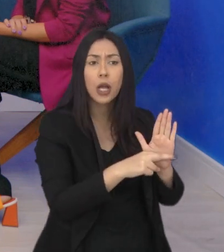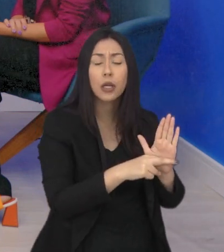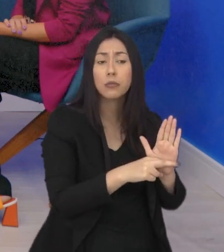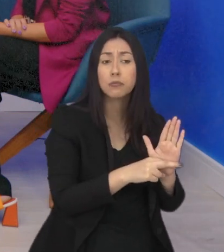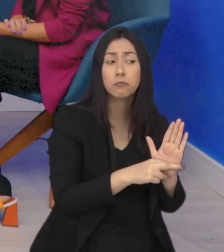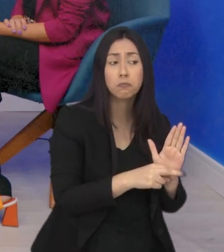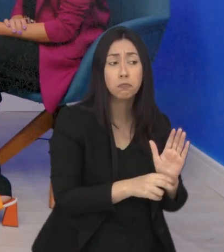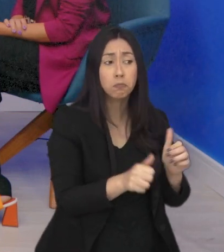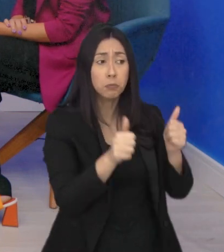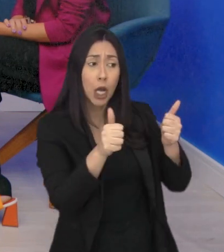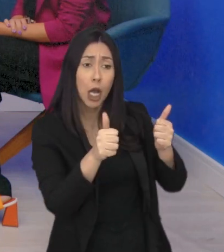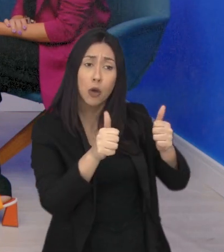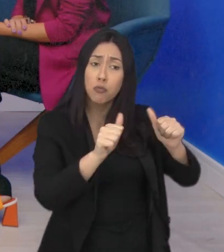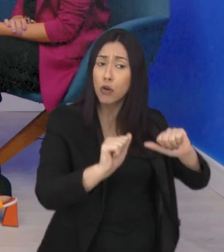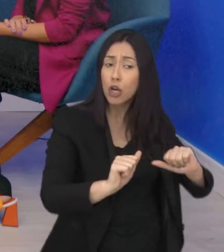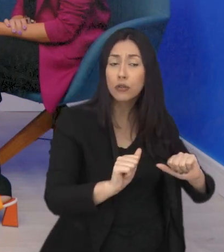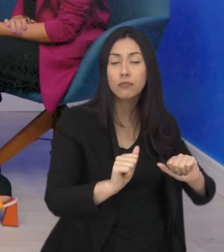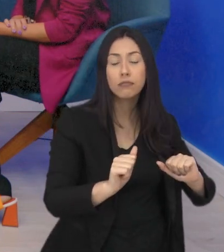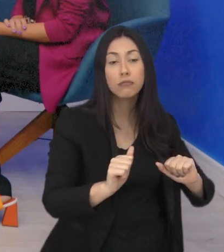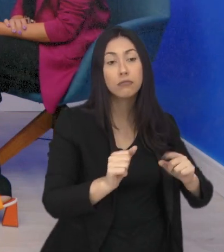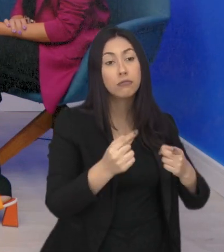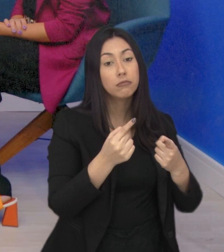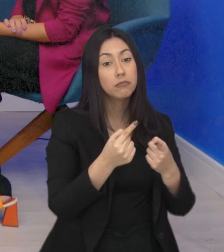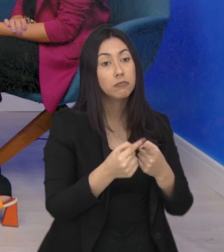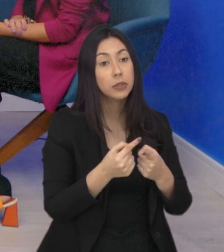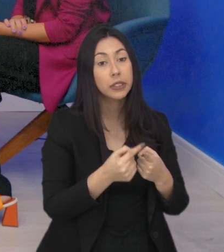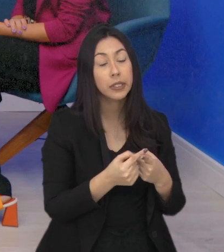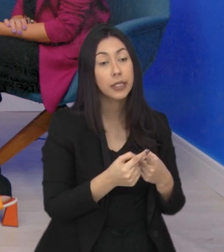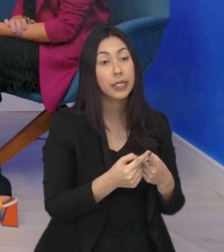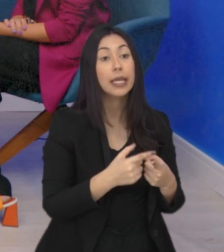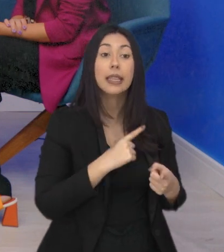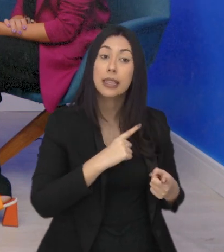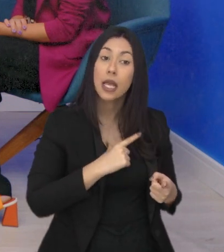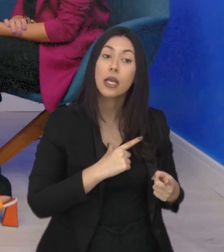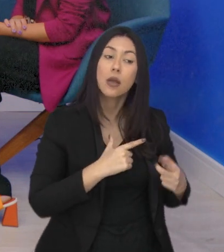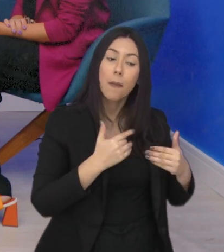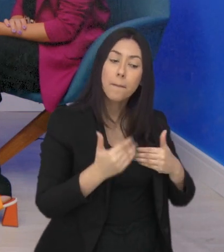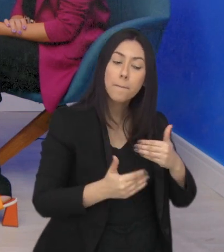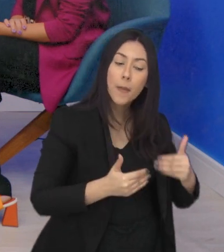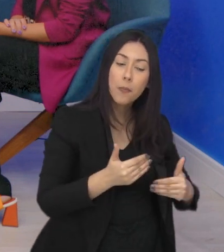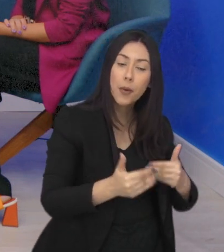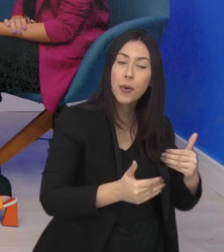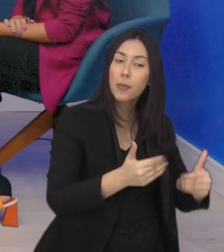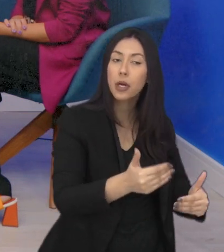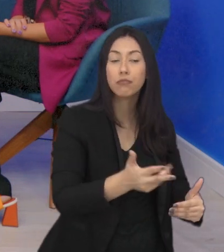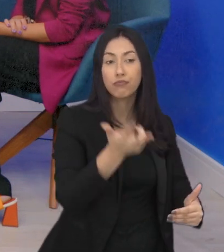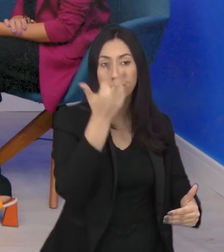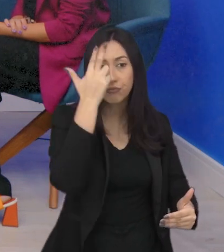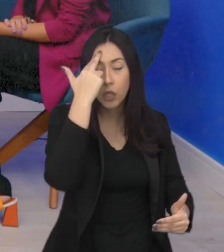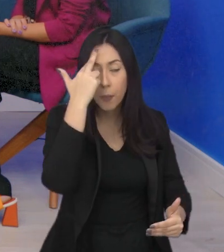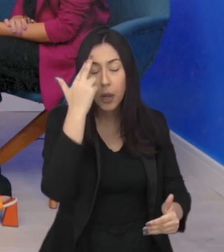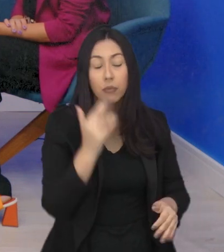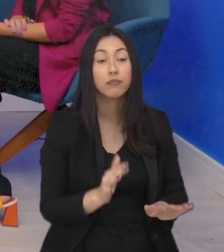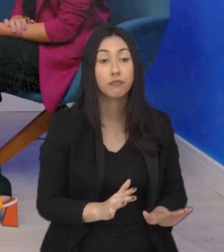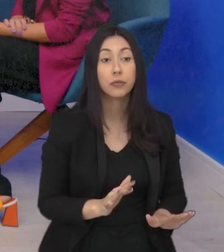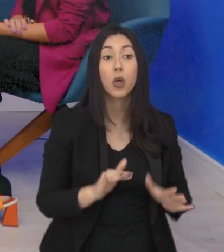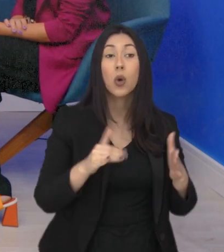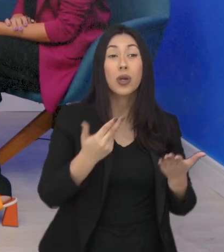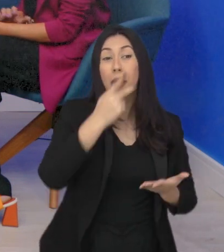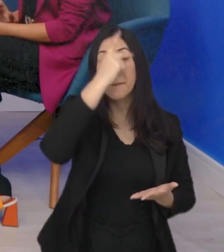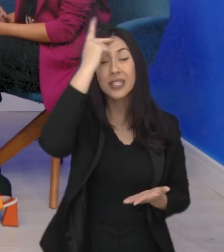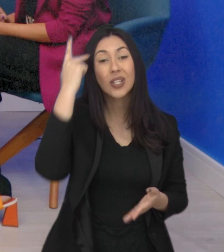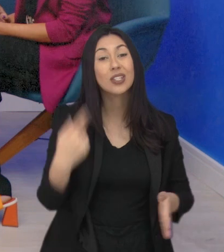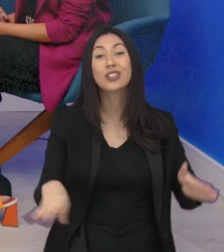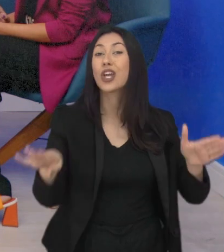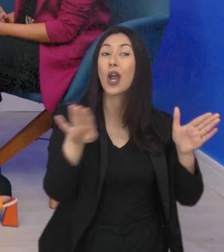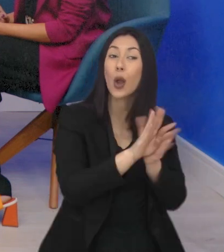ou não. Por quê? Porque vai passar por um processo, né? Isso é normal. Agora, quando a pessoa está lá fora